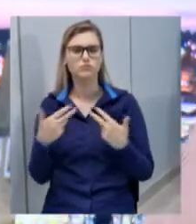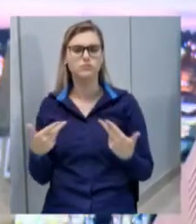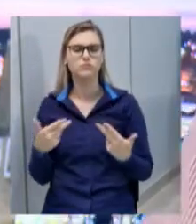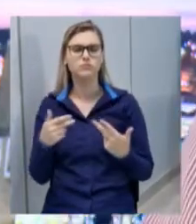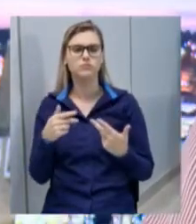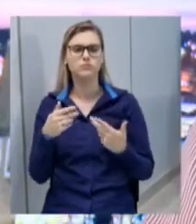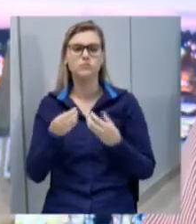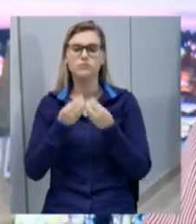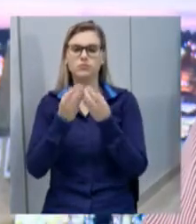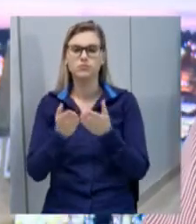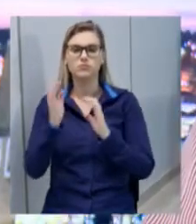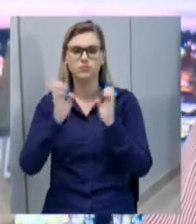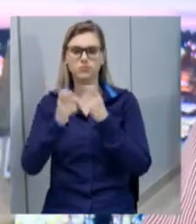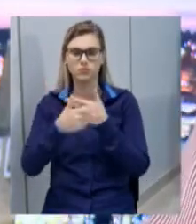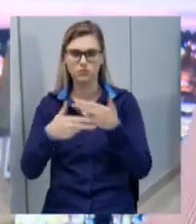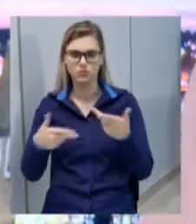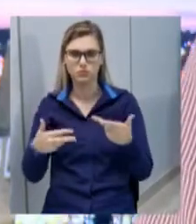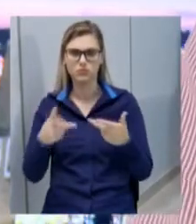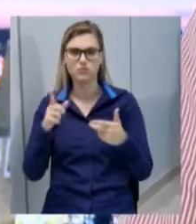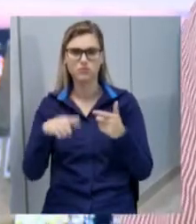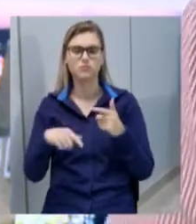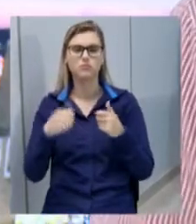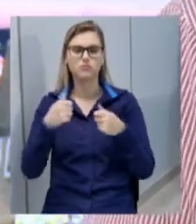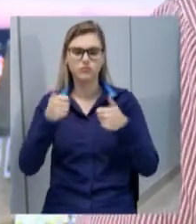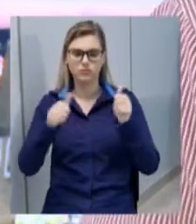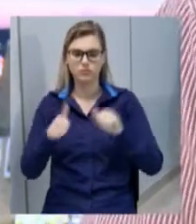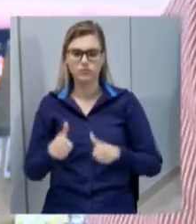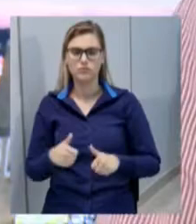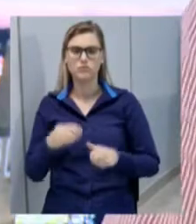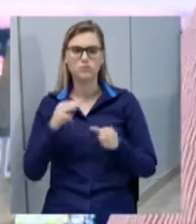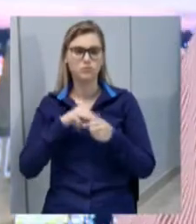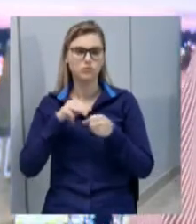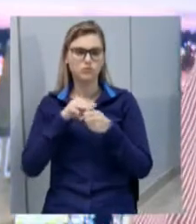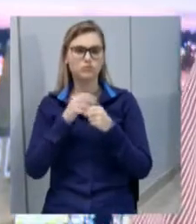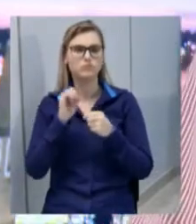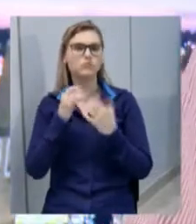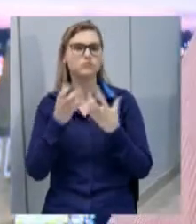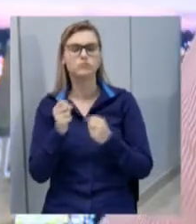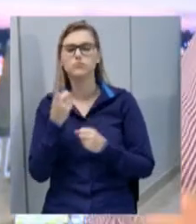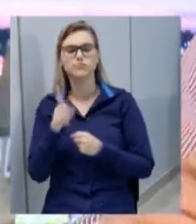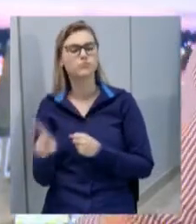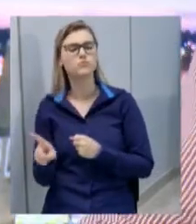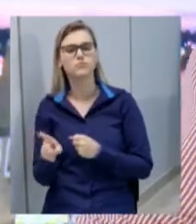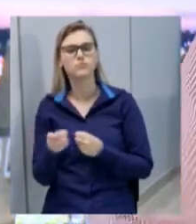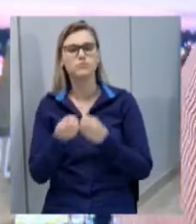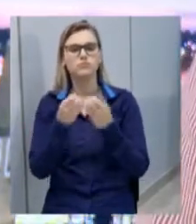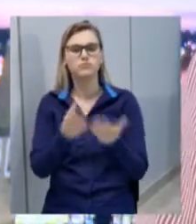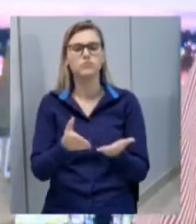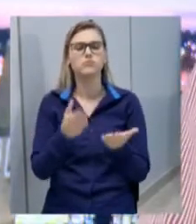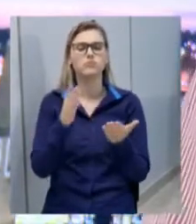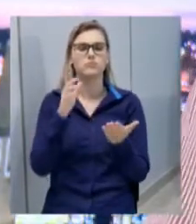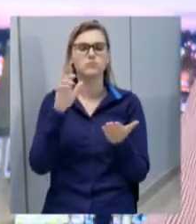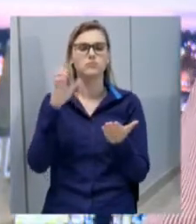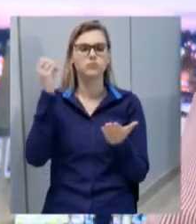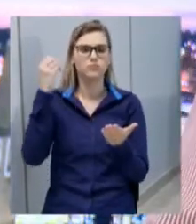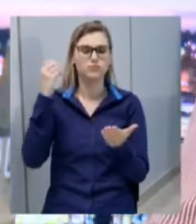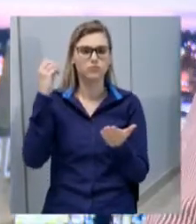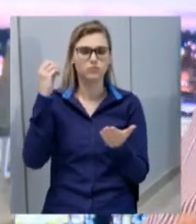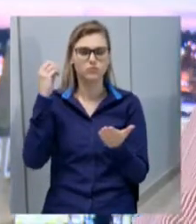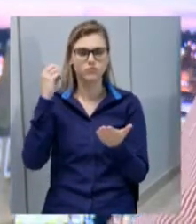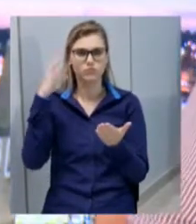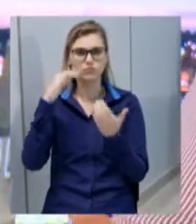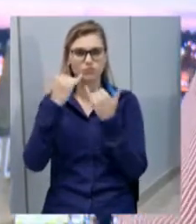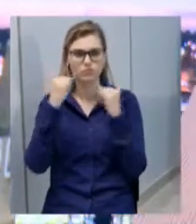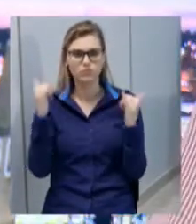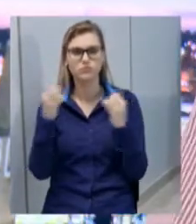inclusive, dependem da avaliação positiva do município. Chamo a atenção para a lei das concessões, que